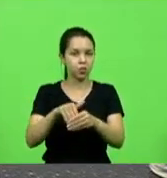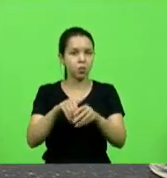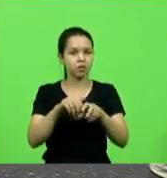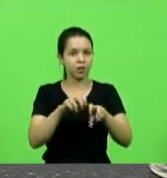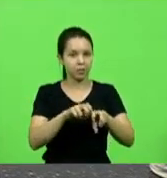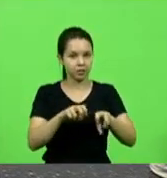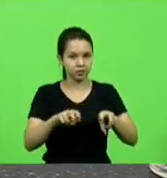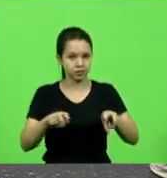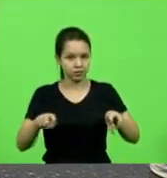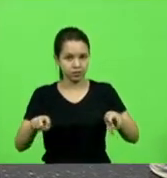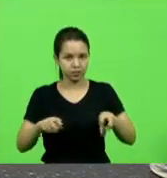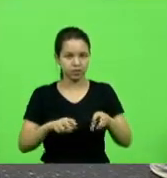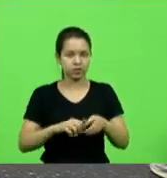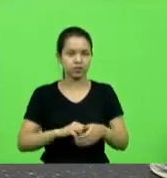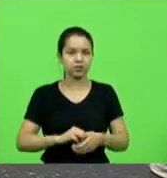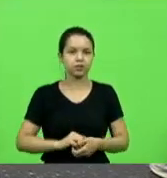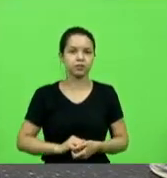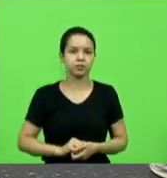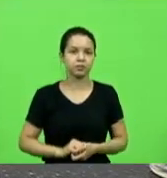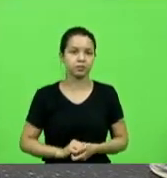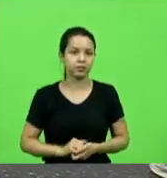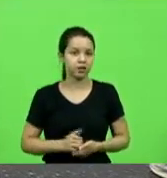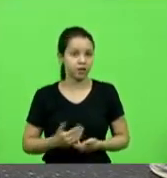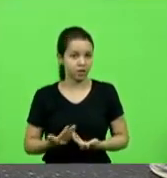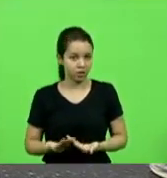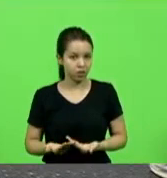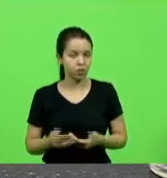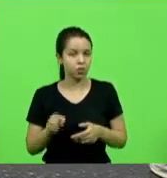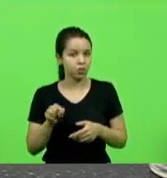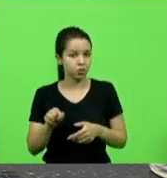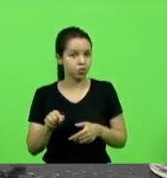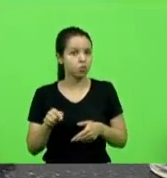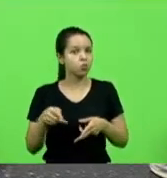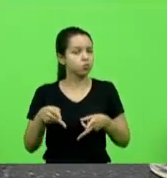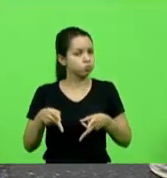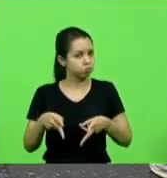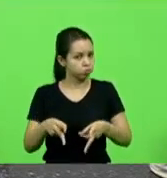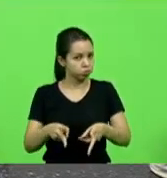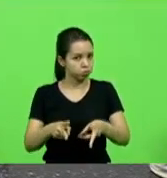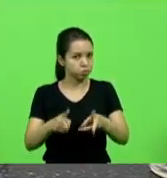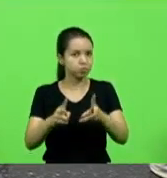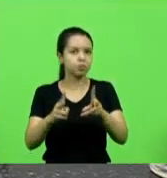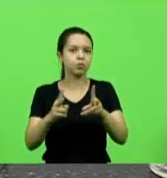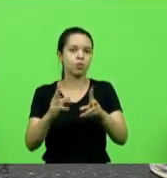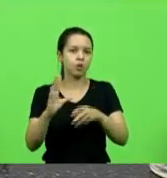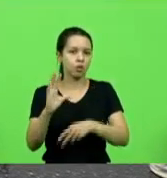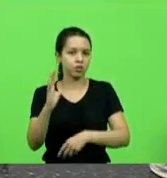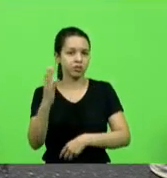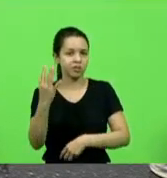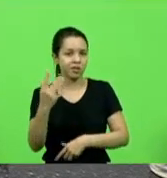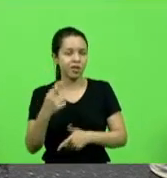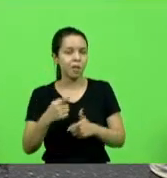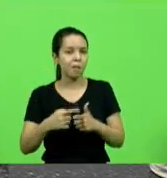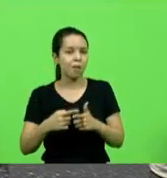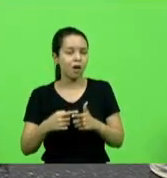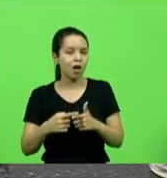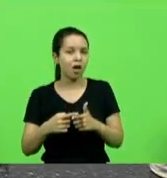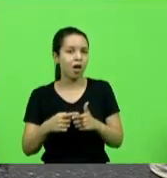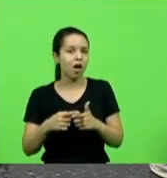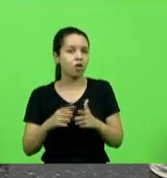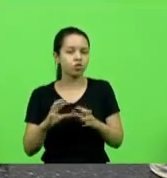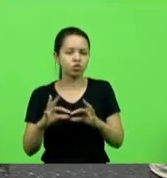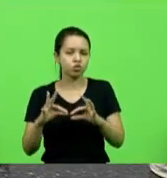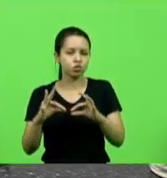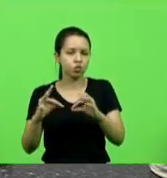que isso continue acontecendo porque na verdade as bancadas aqui todas